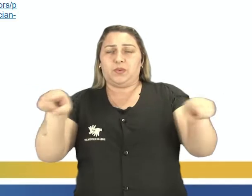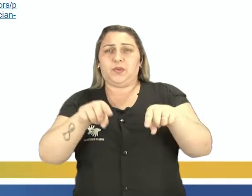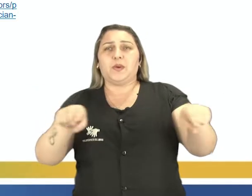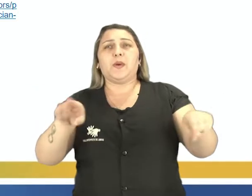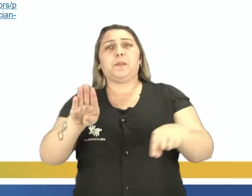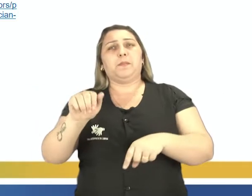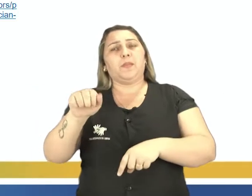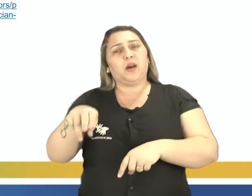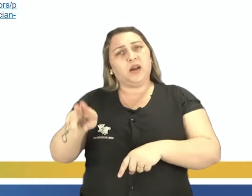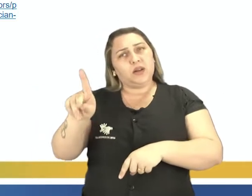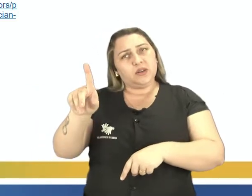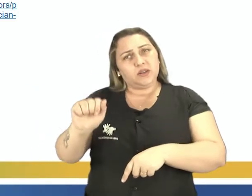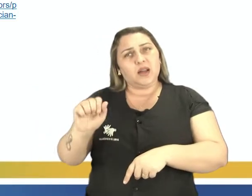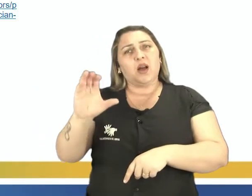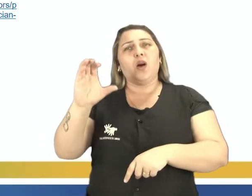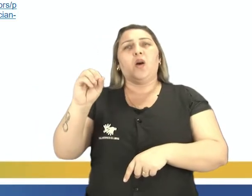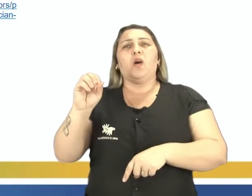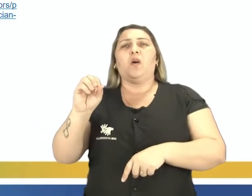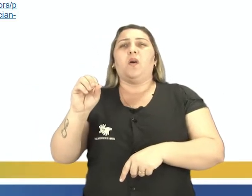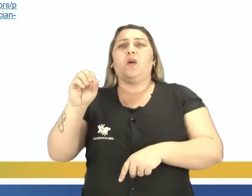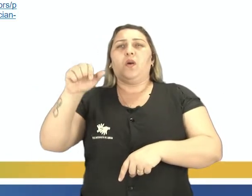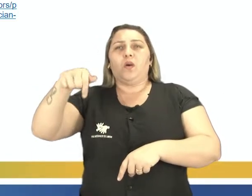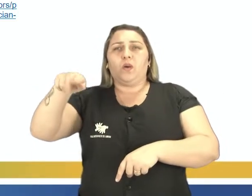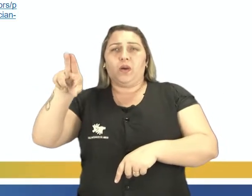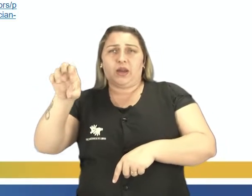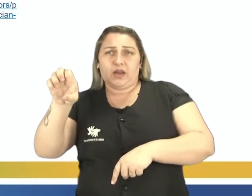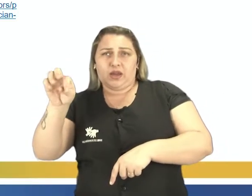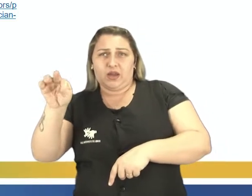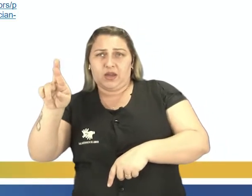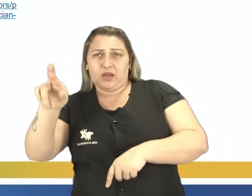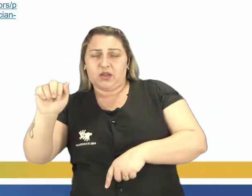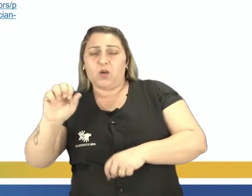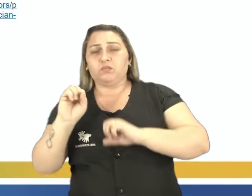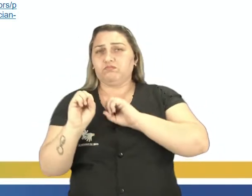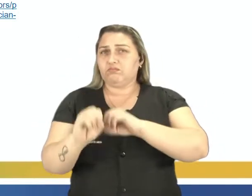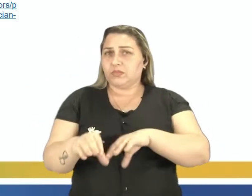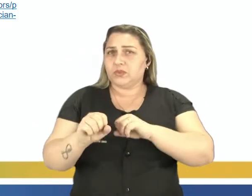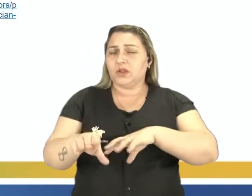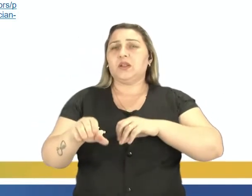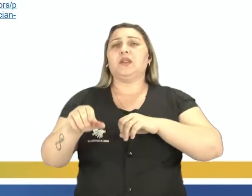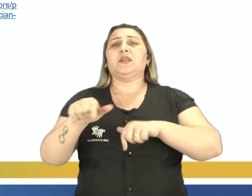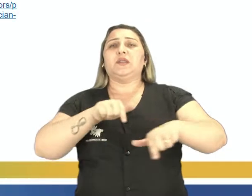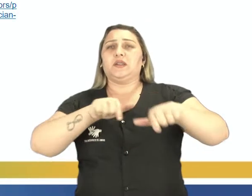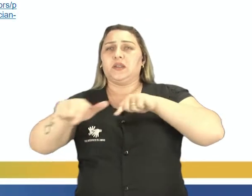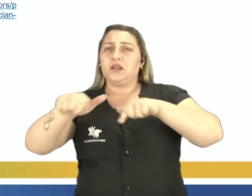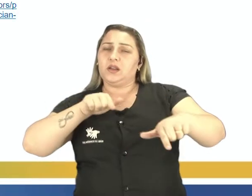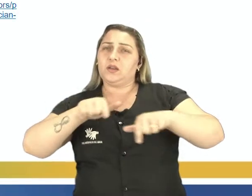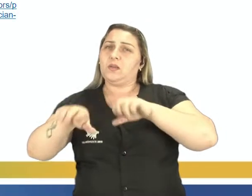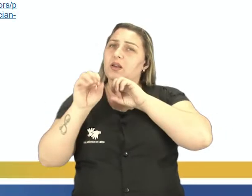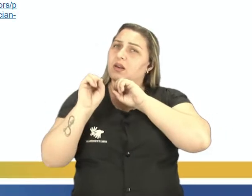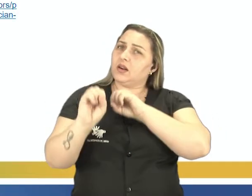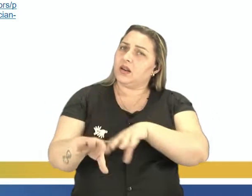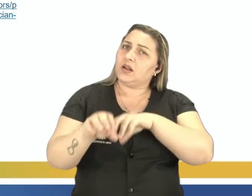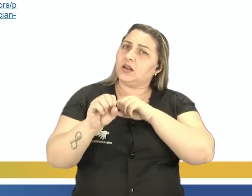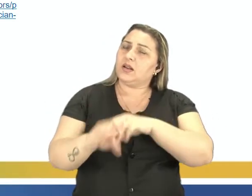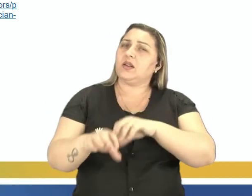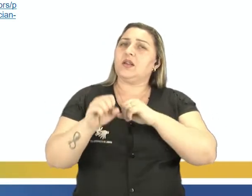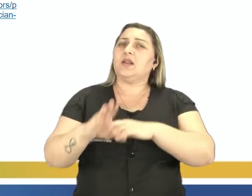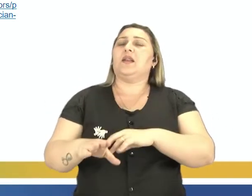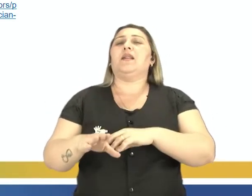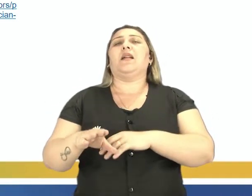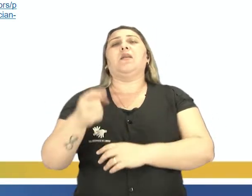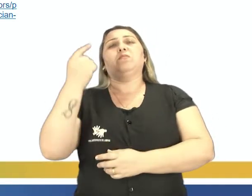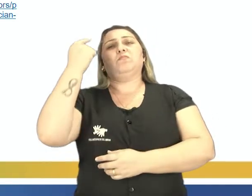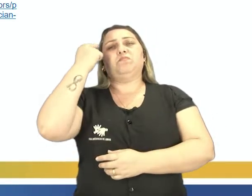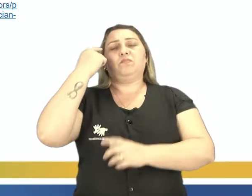bandas, big band, jazz, ou ainda lecionando, trabalhando no campo de educação, em terapia